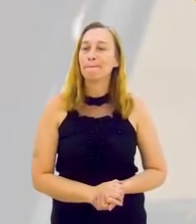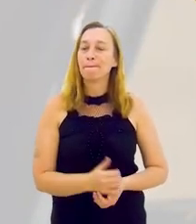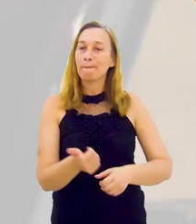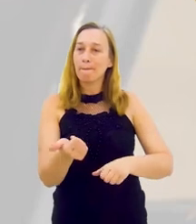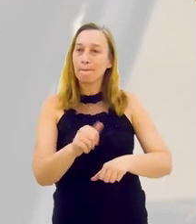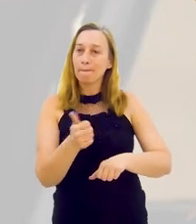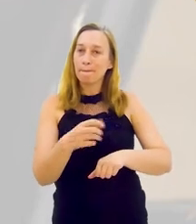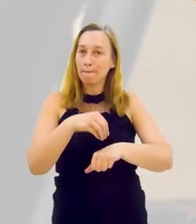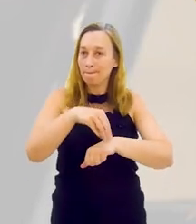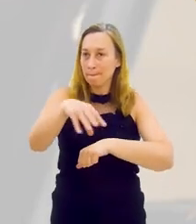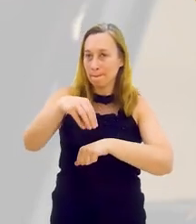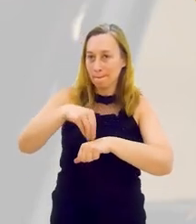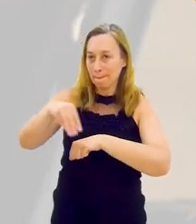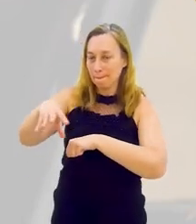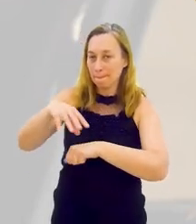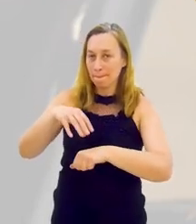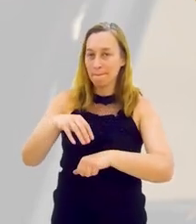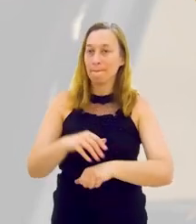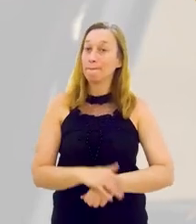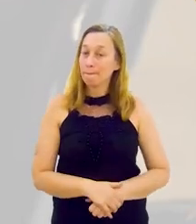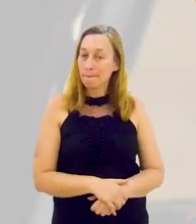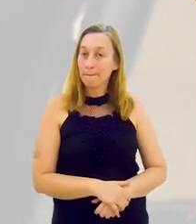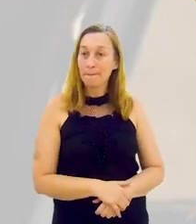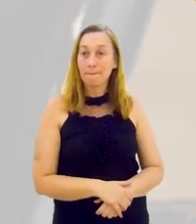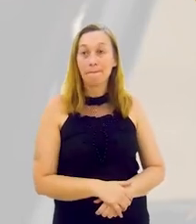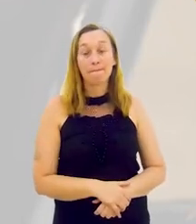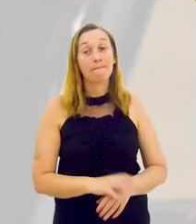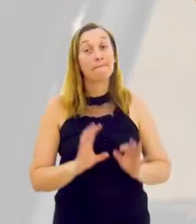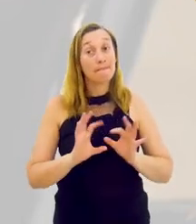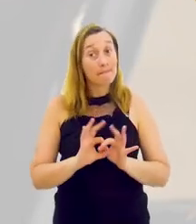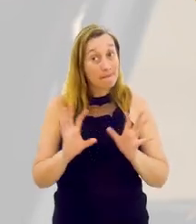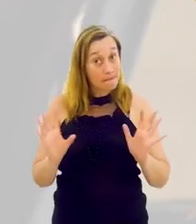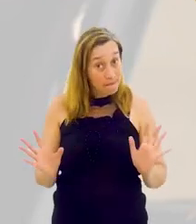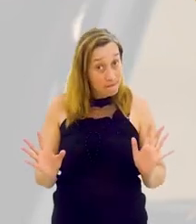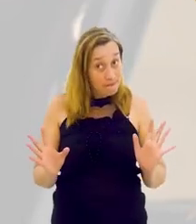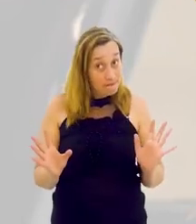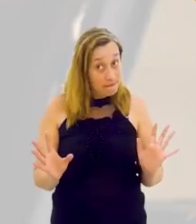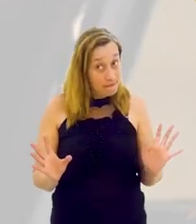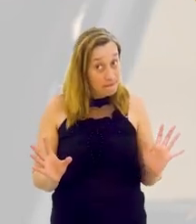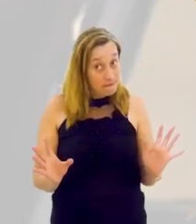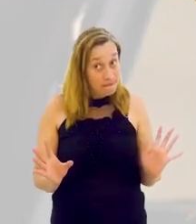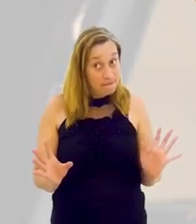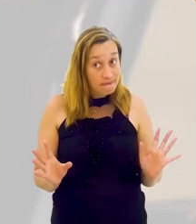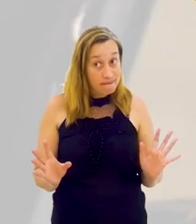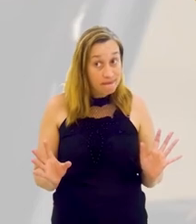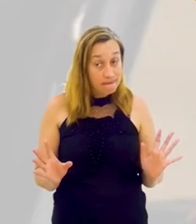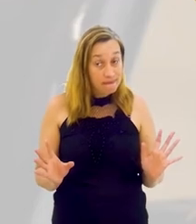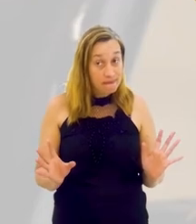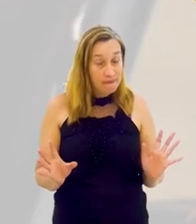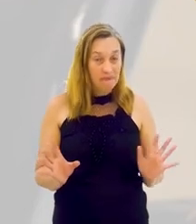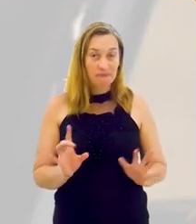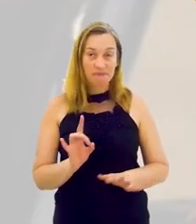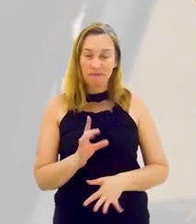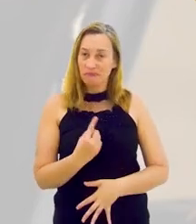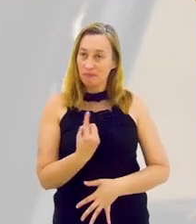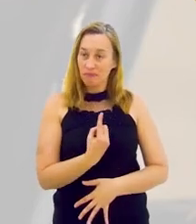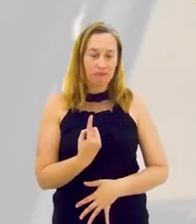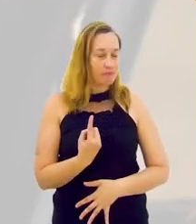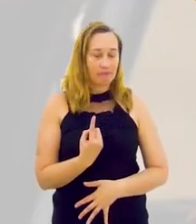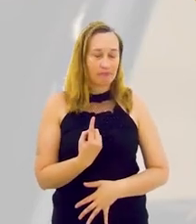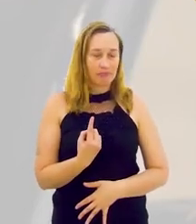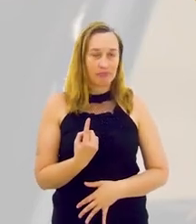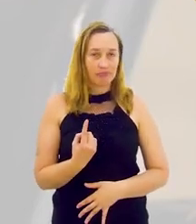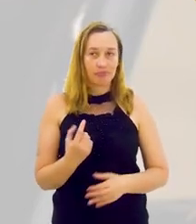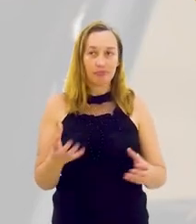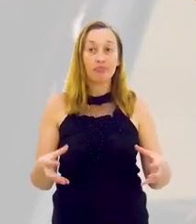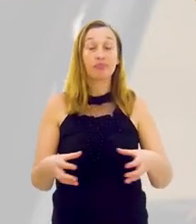identificou 11 dicas, ou seja, 11 passos interdependentes. Eles não